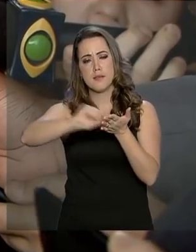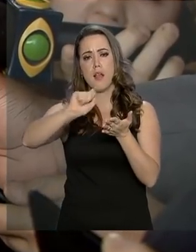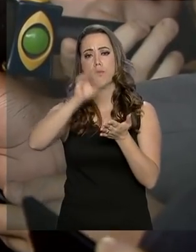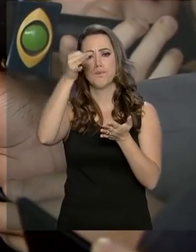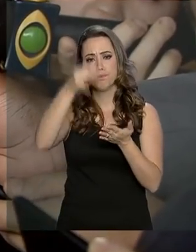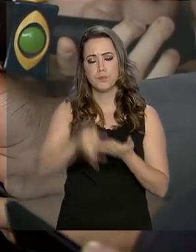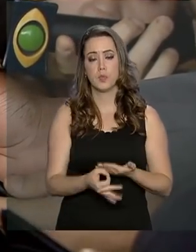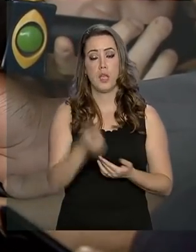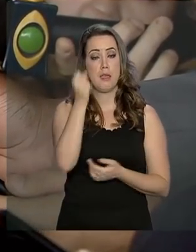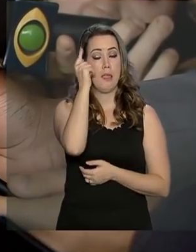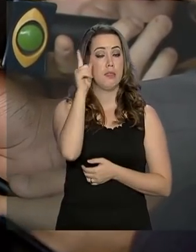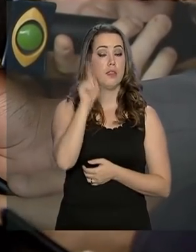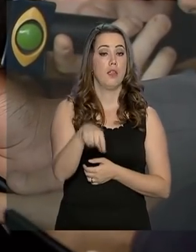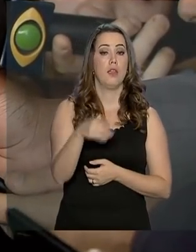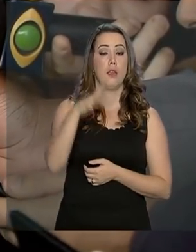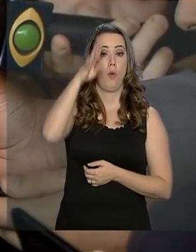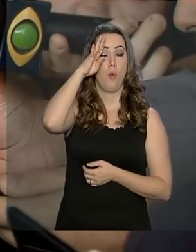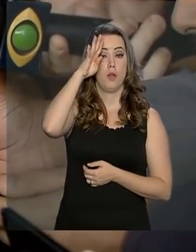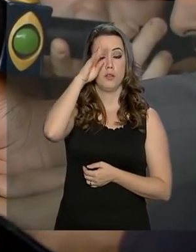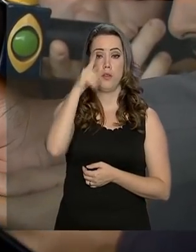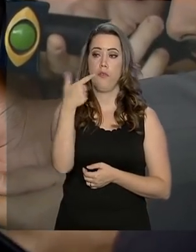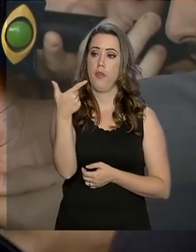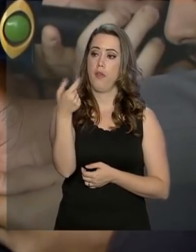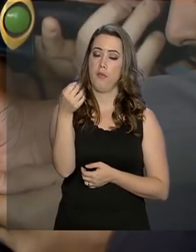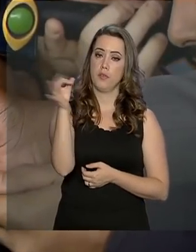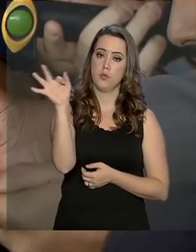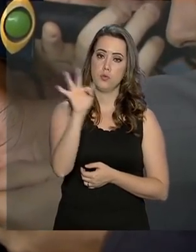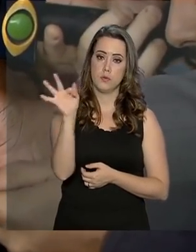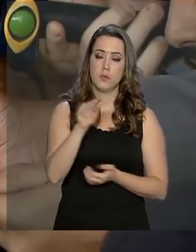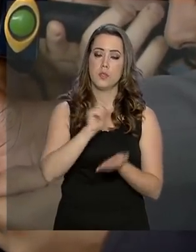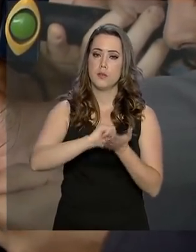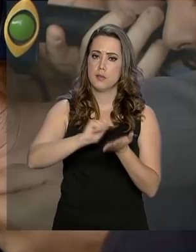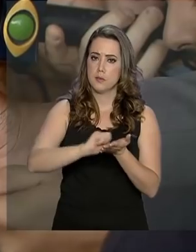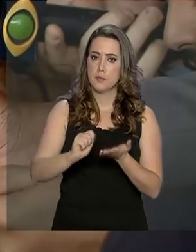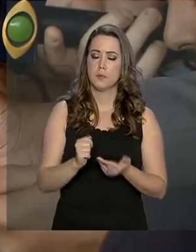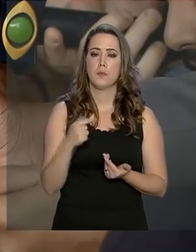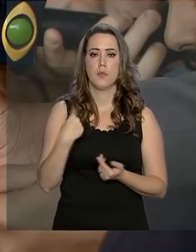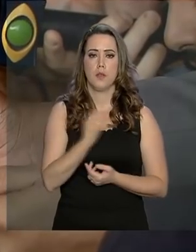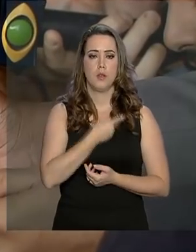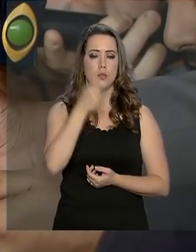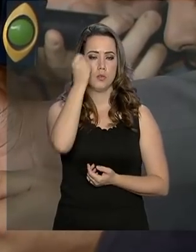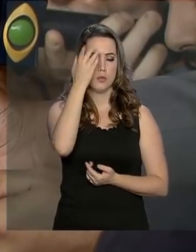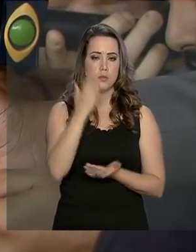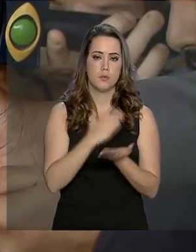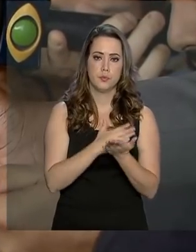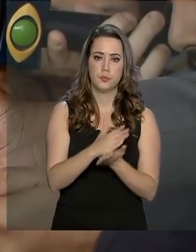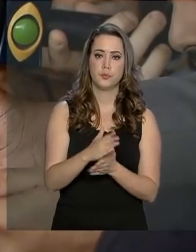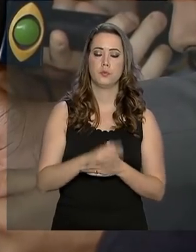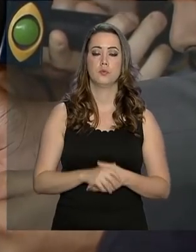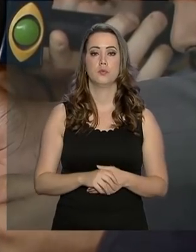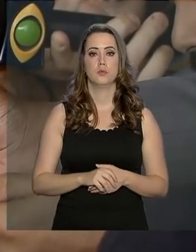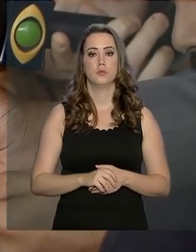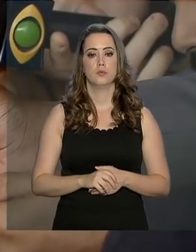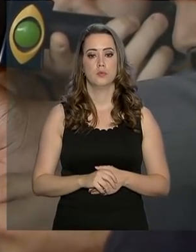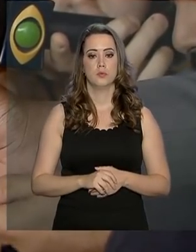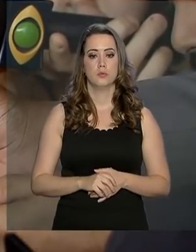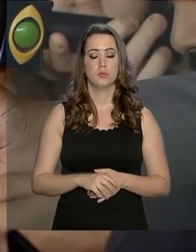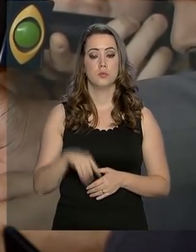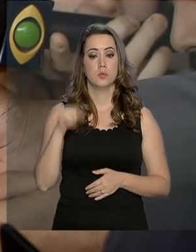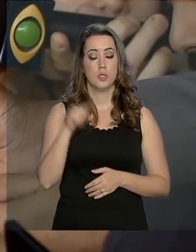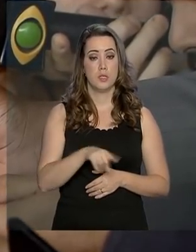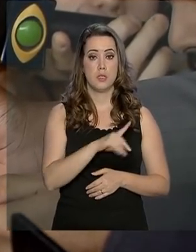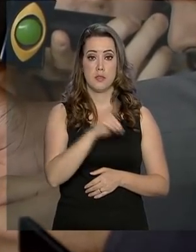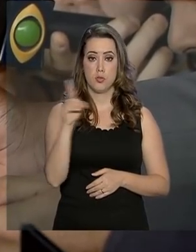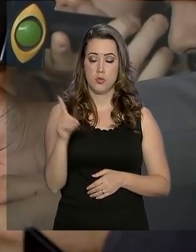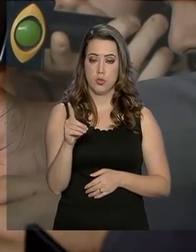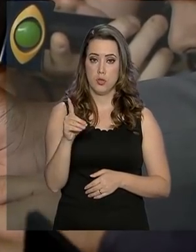ideia é que ele assine esse texto na quarta-feira, dia 20 de fevereiro, né, essa é a nossa ideia original. E nesse